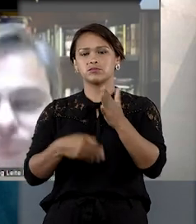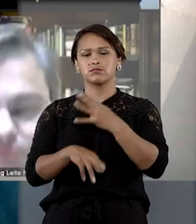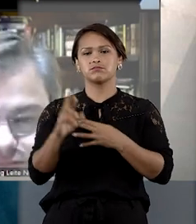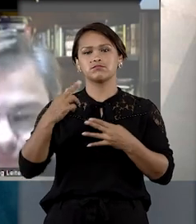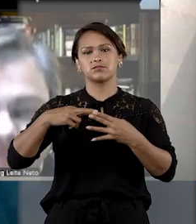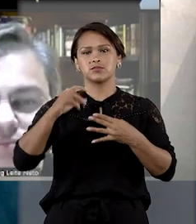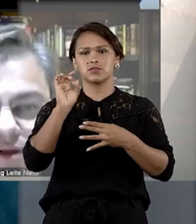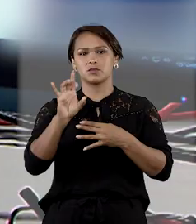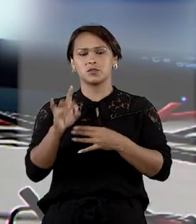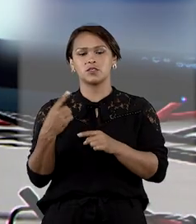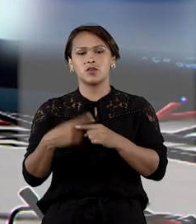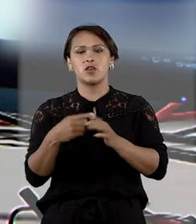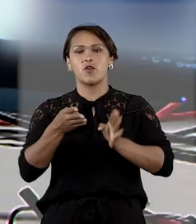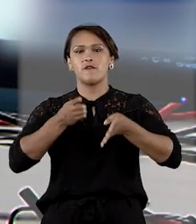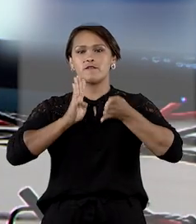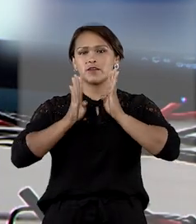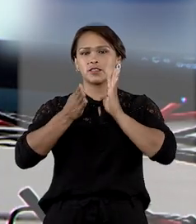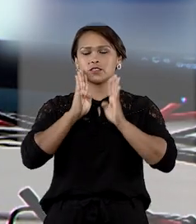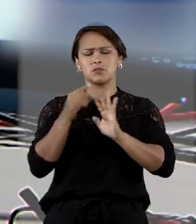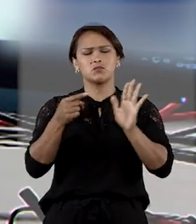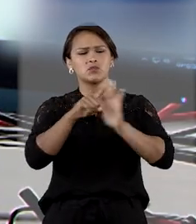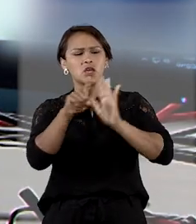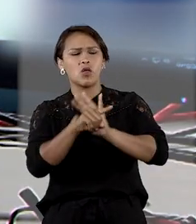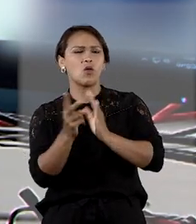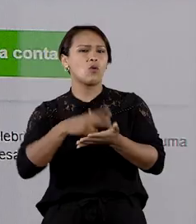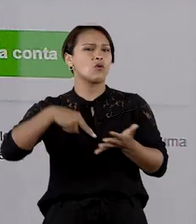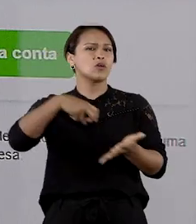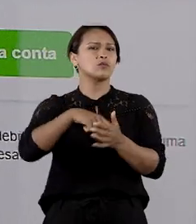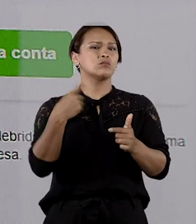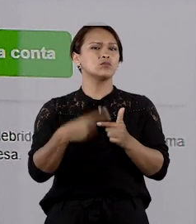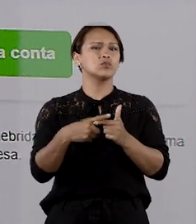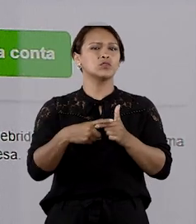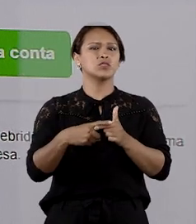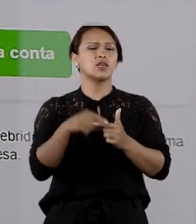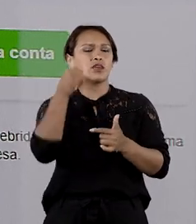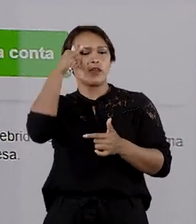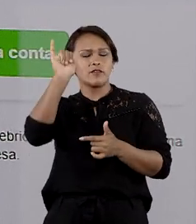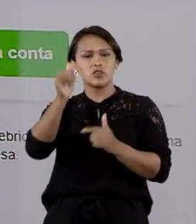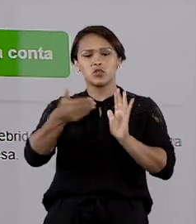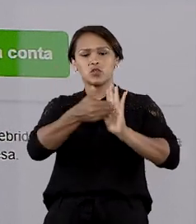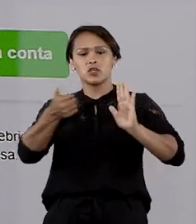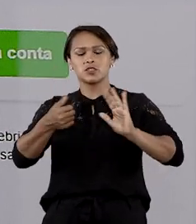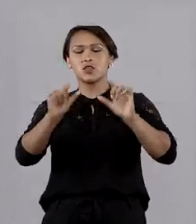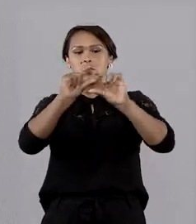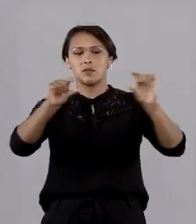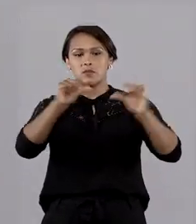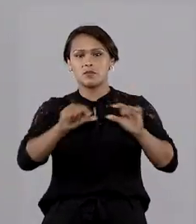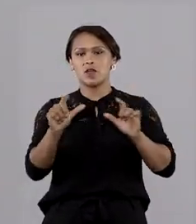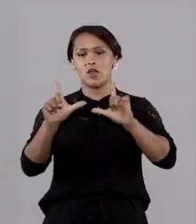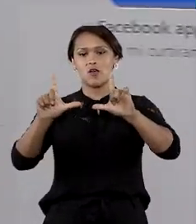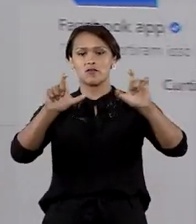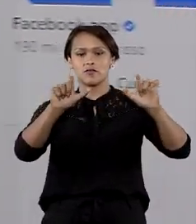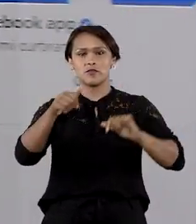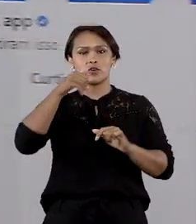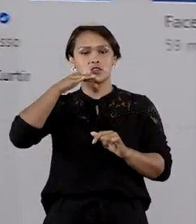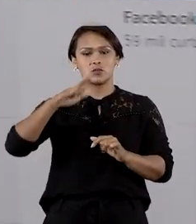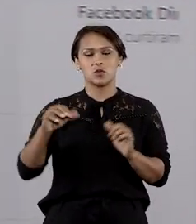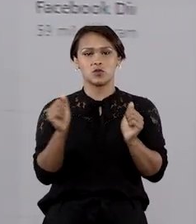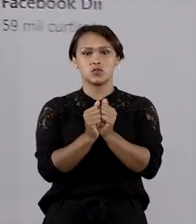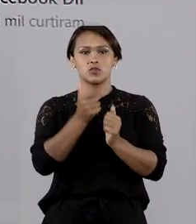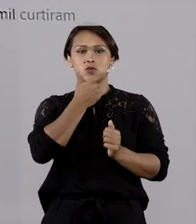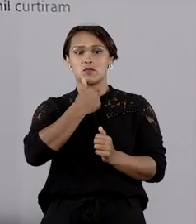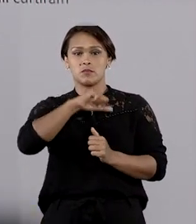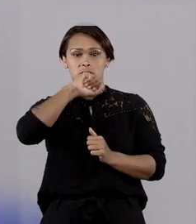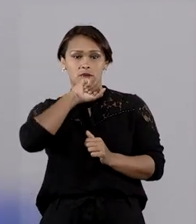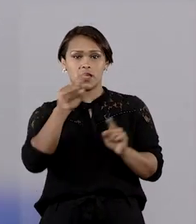ao recurso especial em que o Facebook questionava a condenação por ter se recusado a excluir mensagem com a foto de um menor com